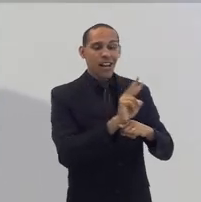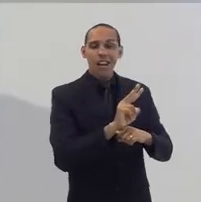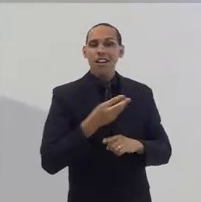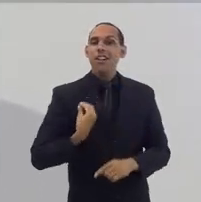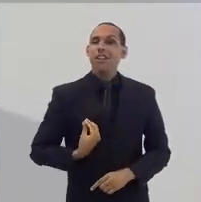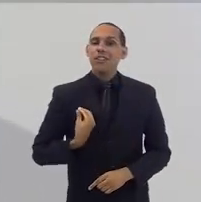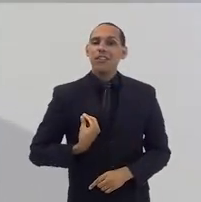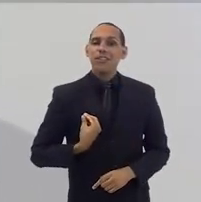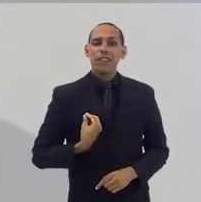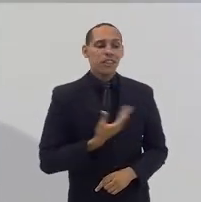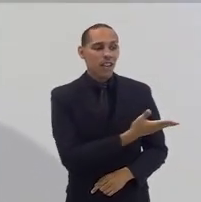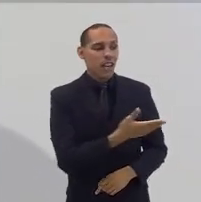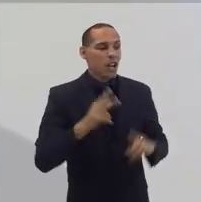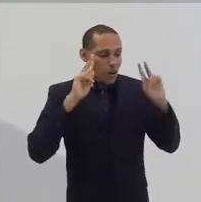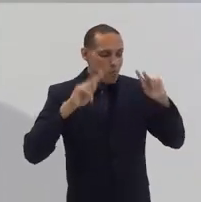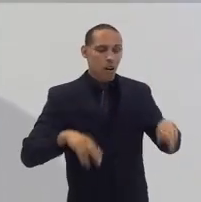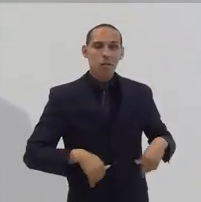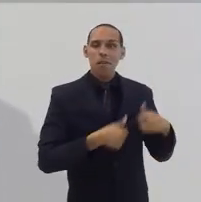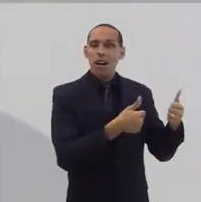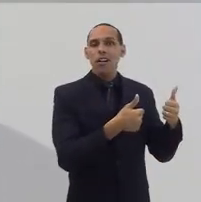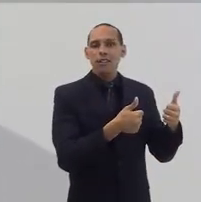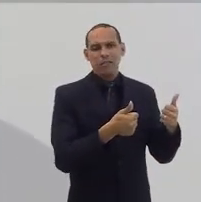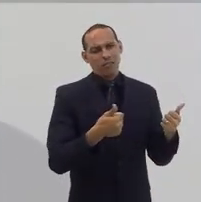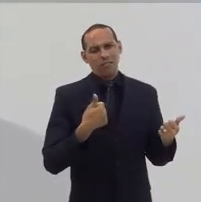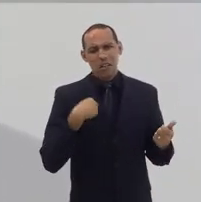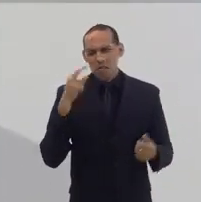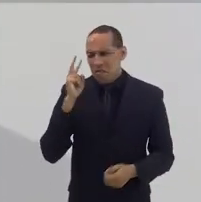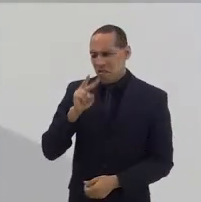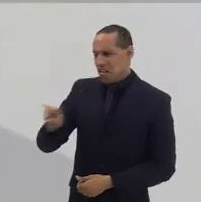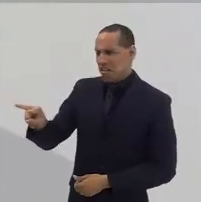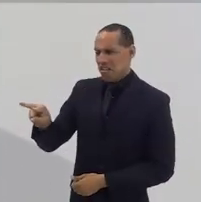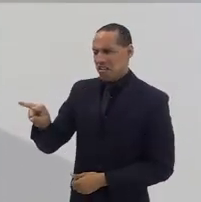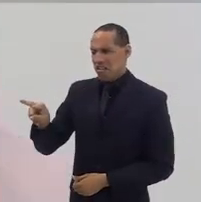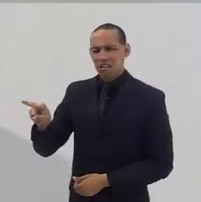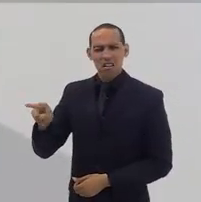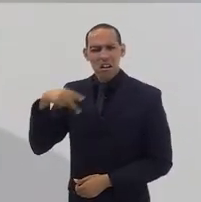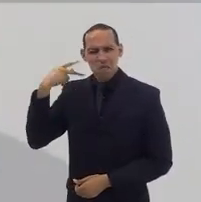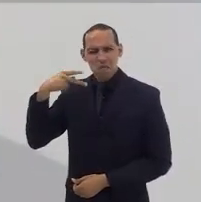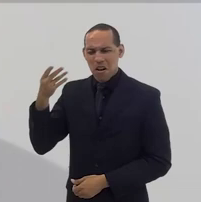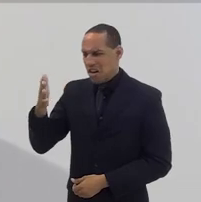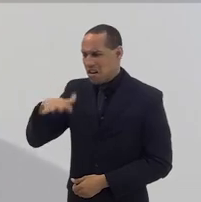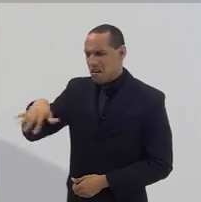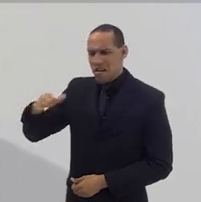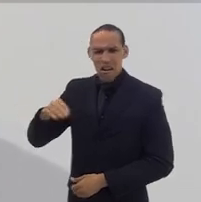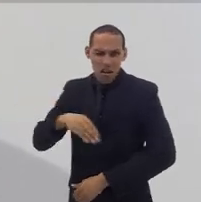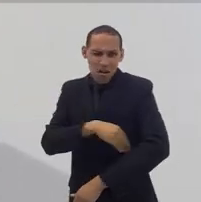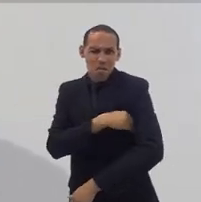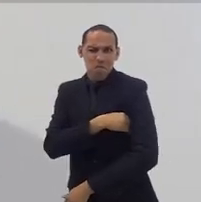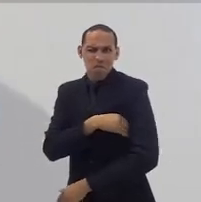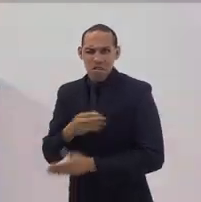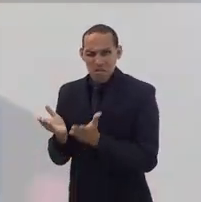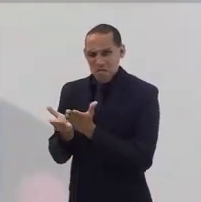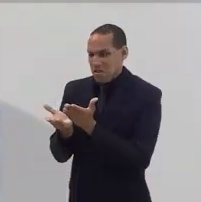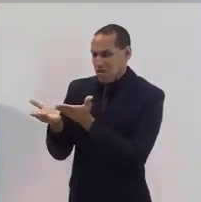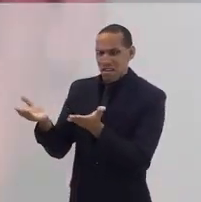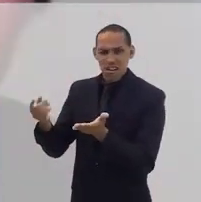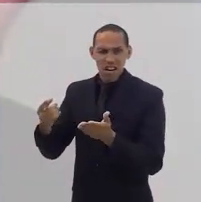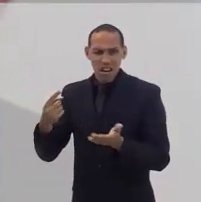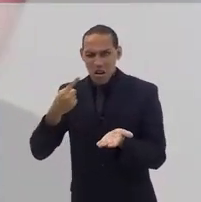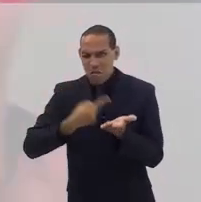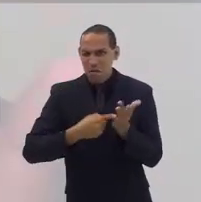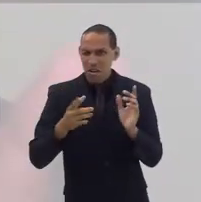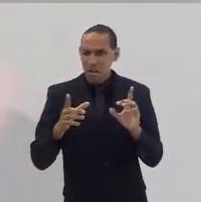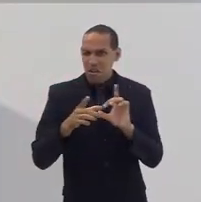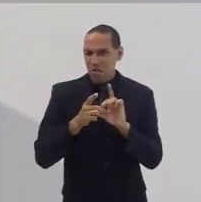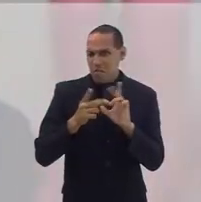defender a vida e a dignidade humana. Eu não vejo, portanto, na frente parlamentar evangélica, nem compromisso com a